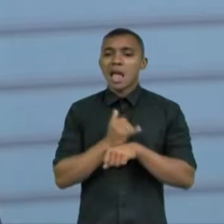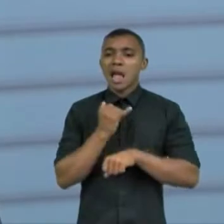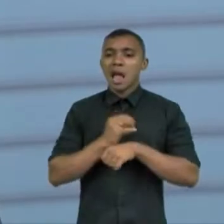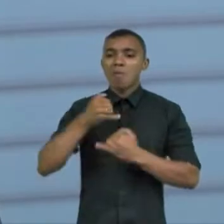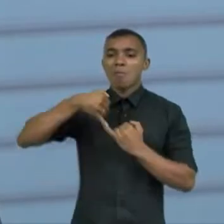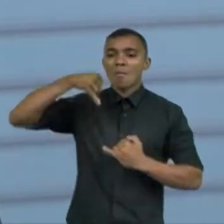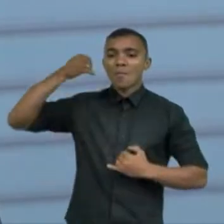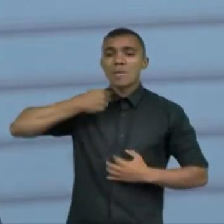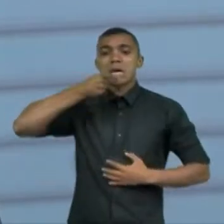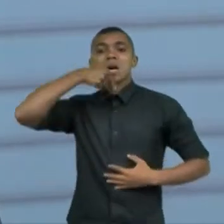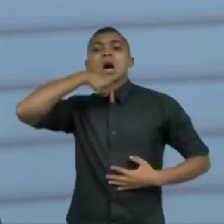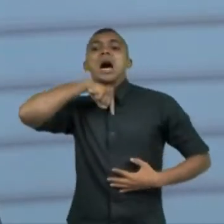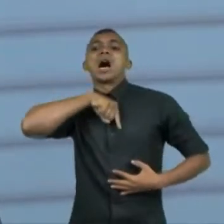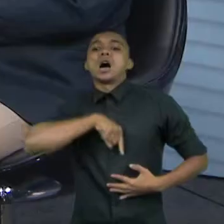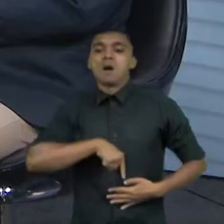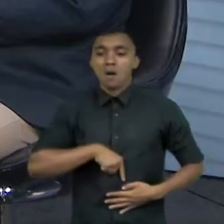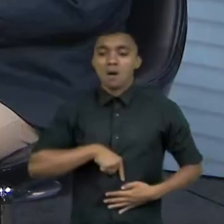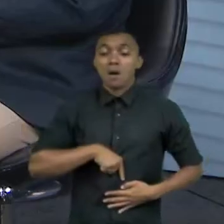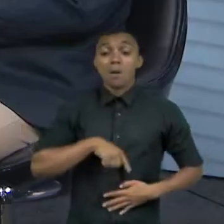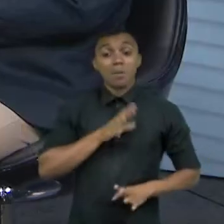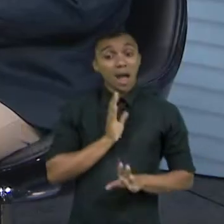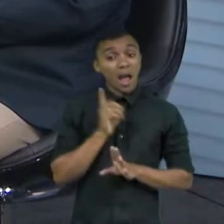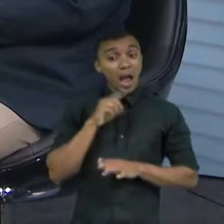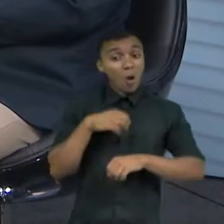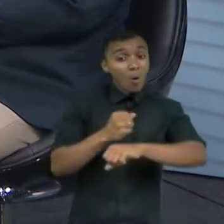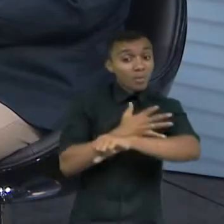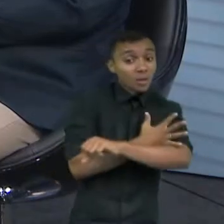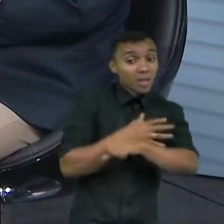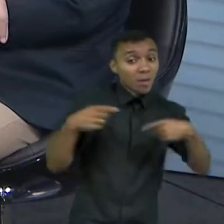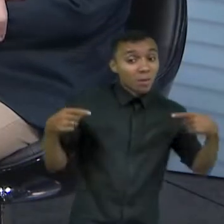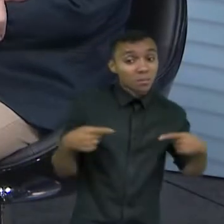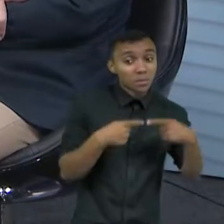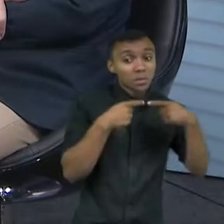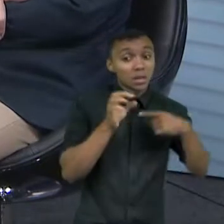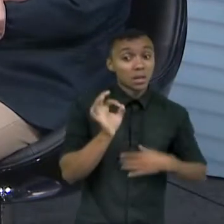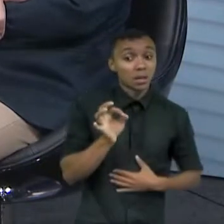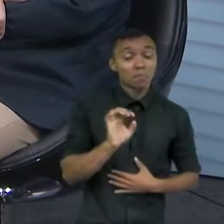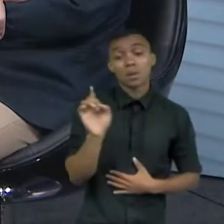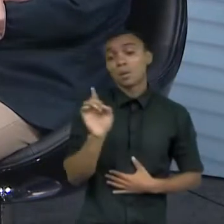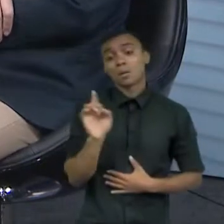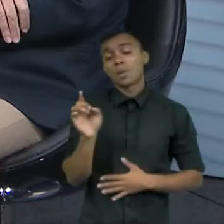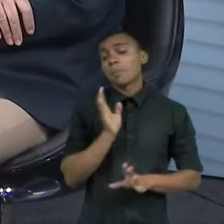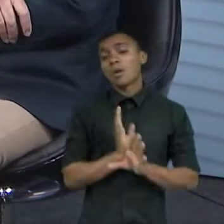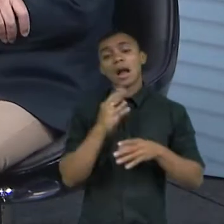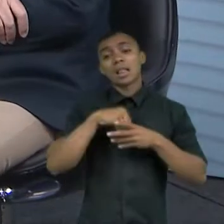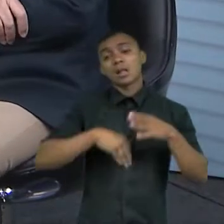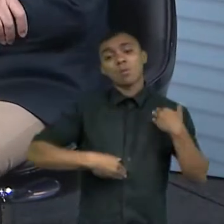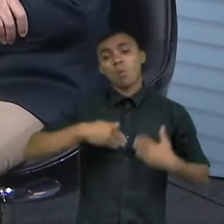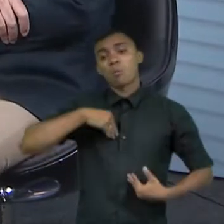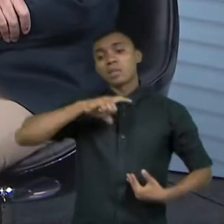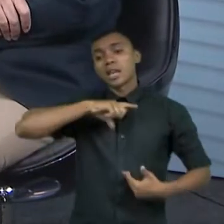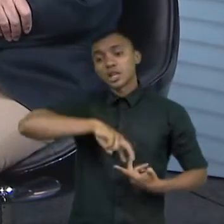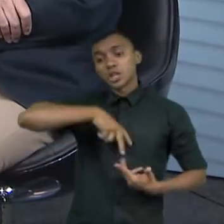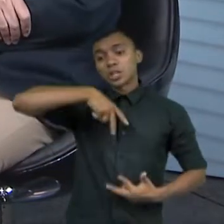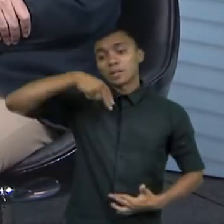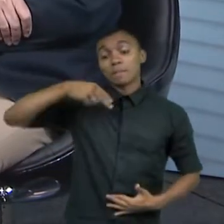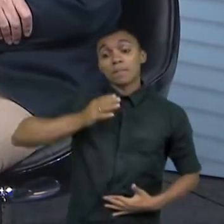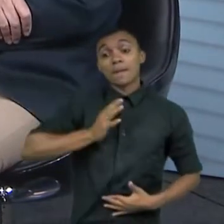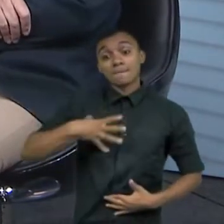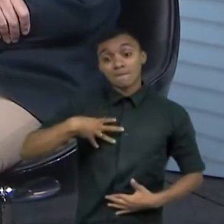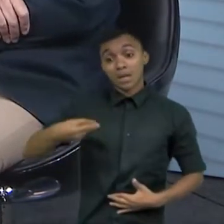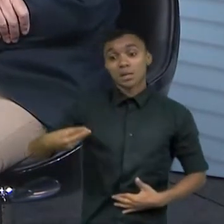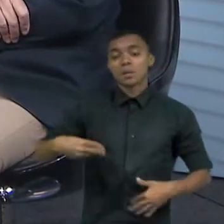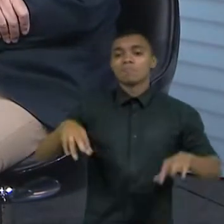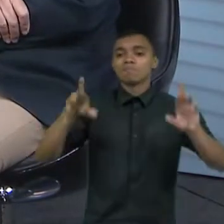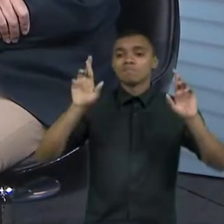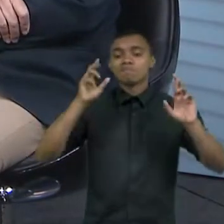tudo isso causado pelo emocional? não causado pela alteração genética e no caso da minha filha graças